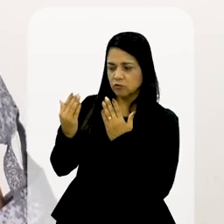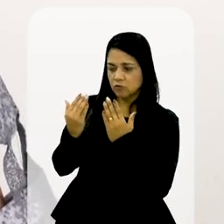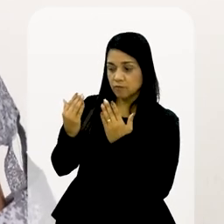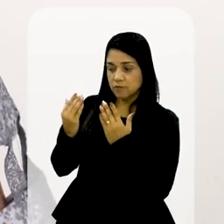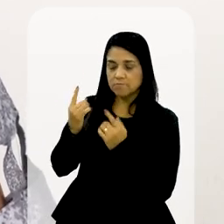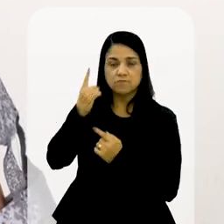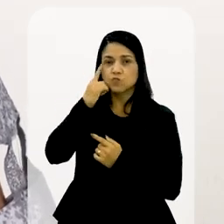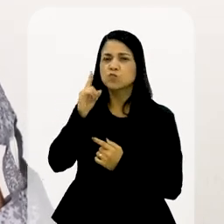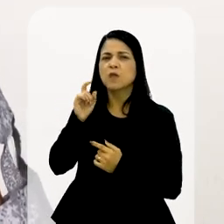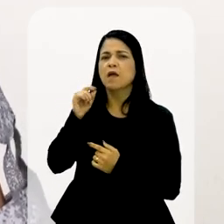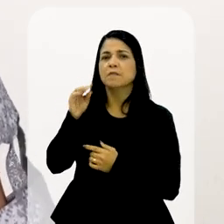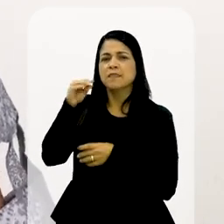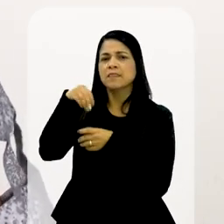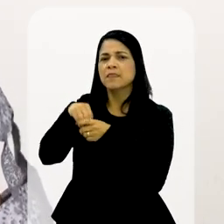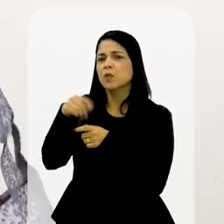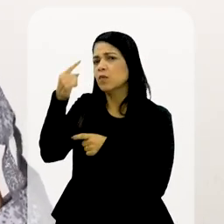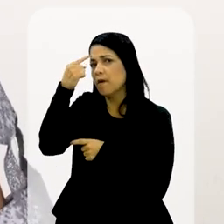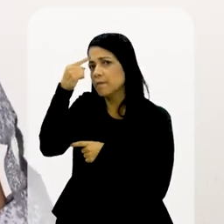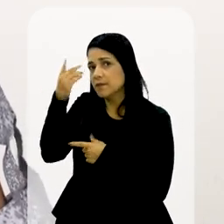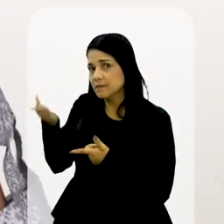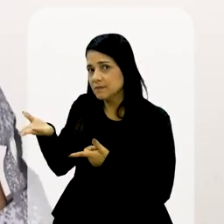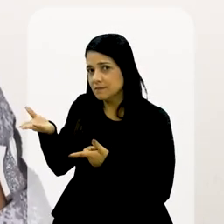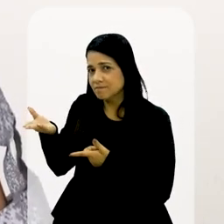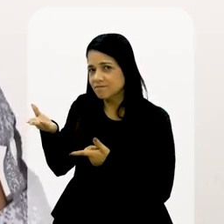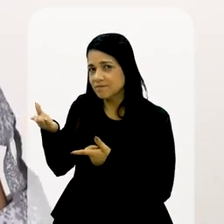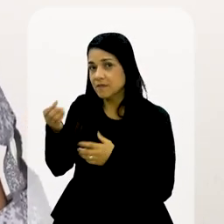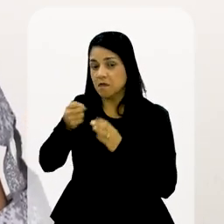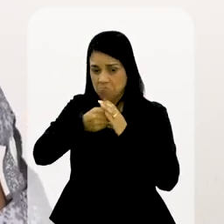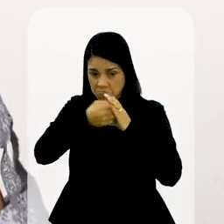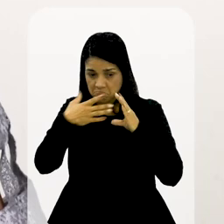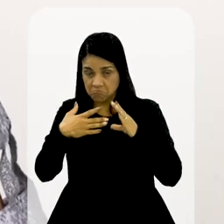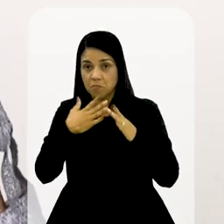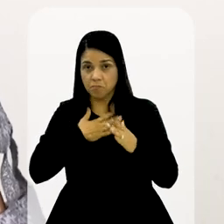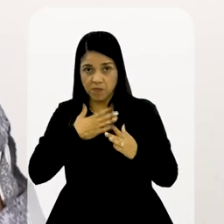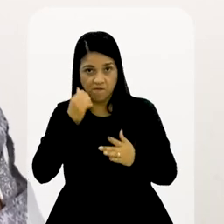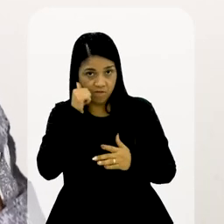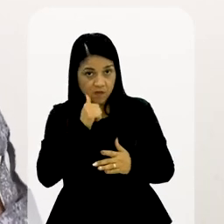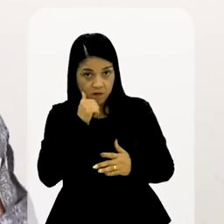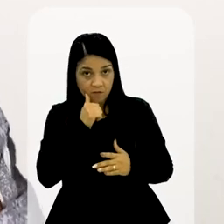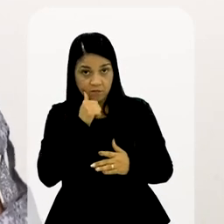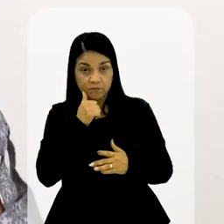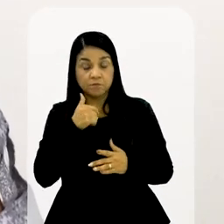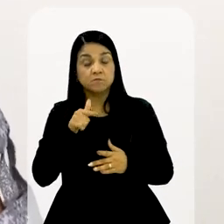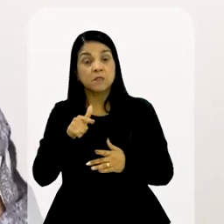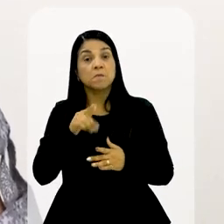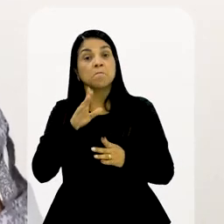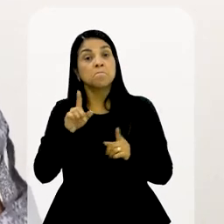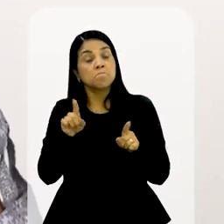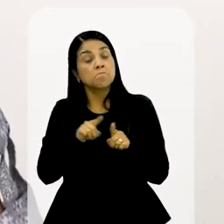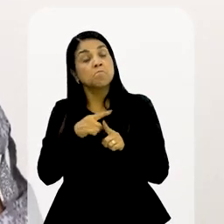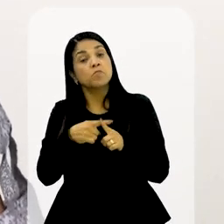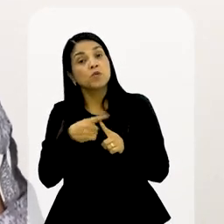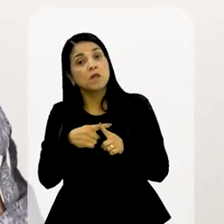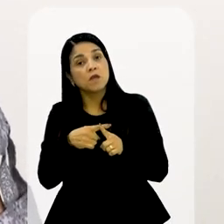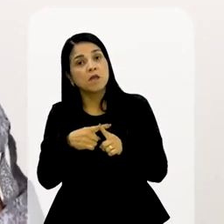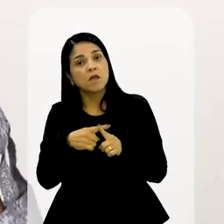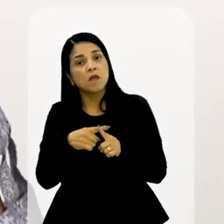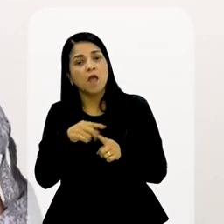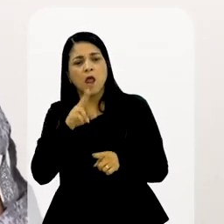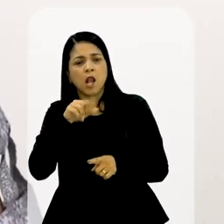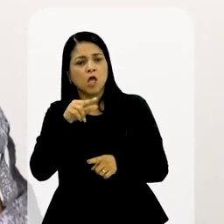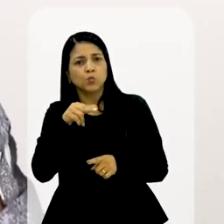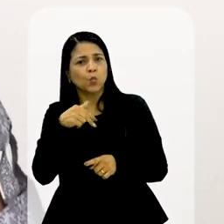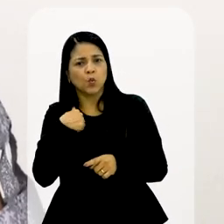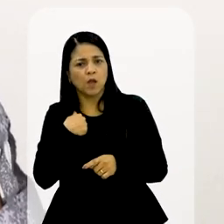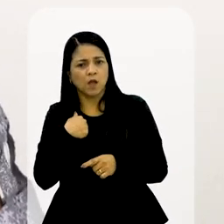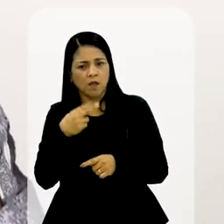se chega um homem. Porque a gente não sabe a intenção. Ela é dela, é da personalidade dela. Mas também,